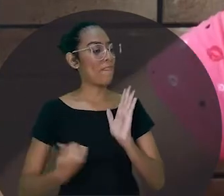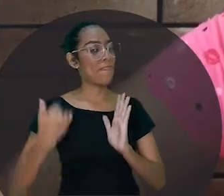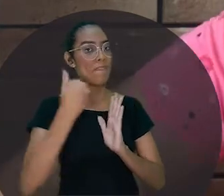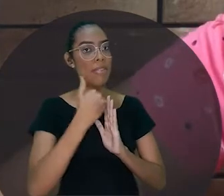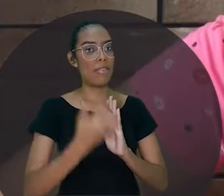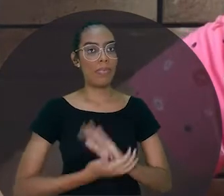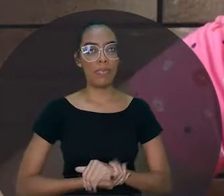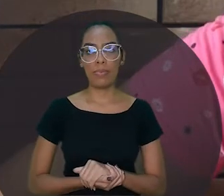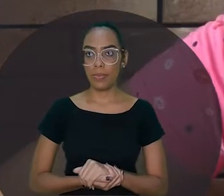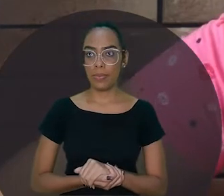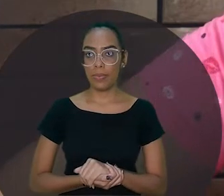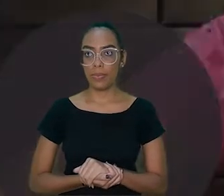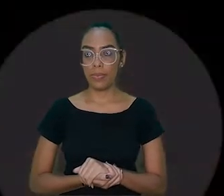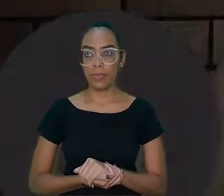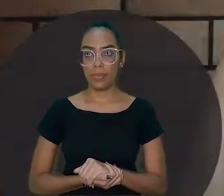sabida, é demais!